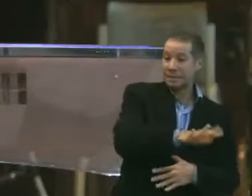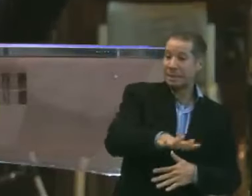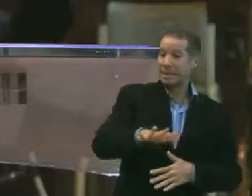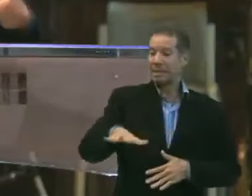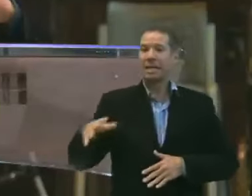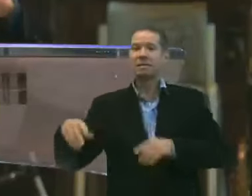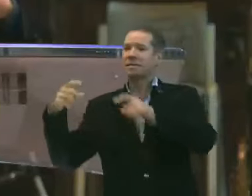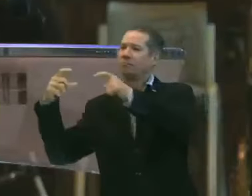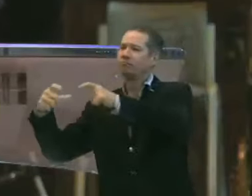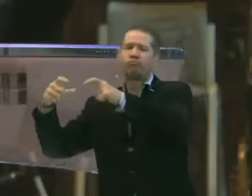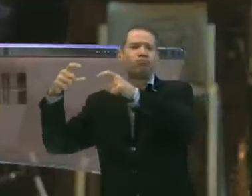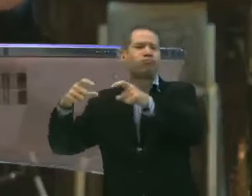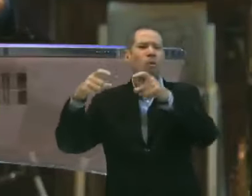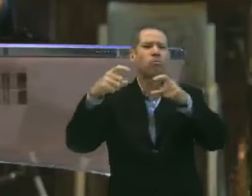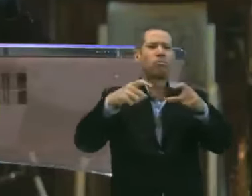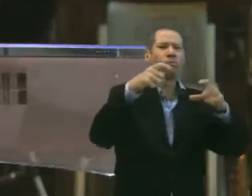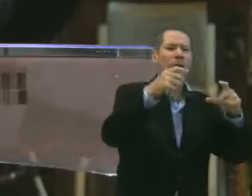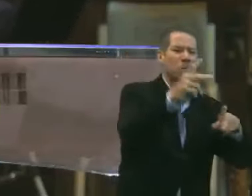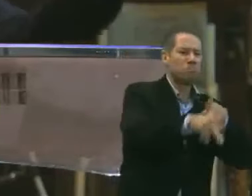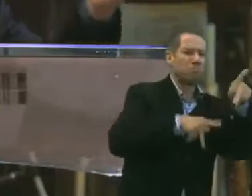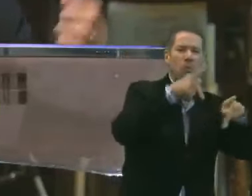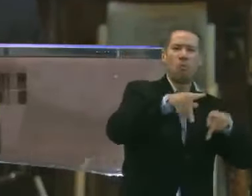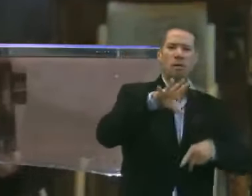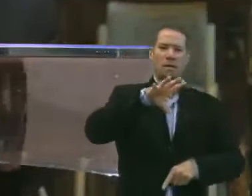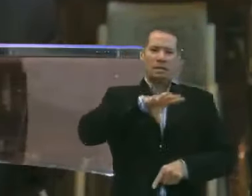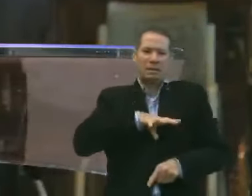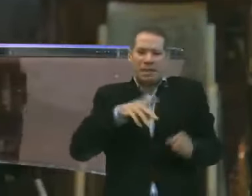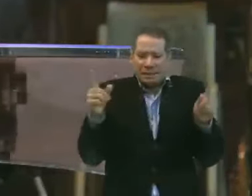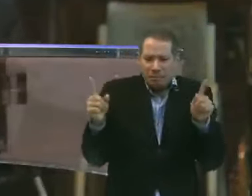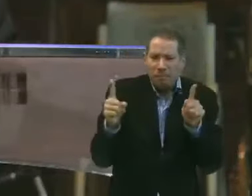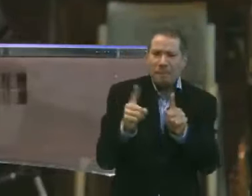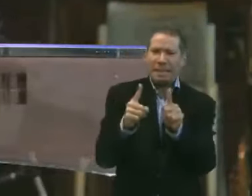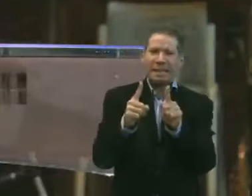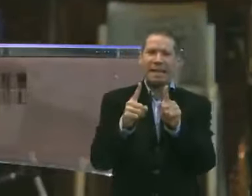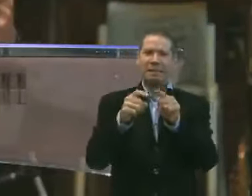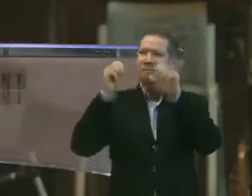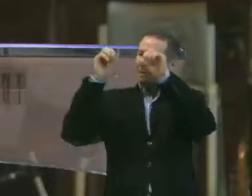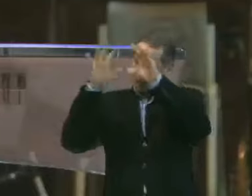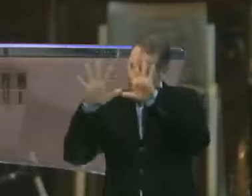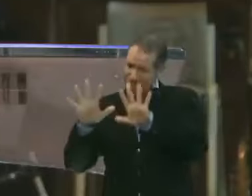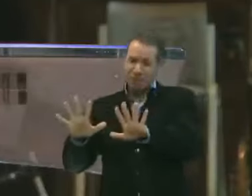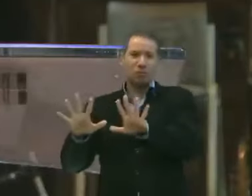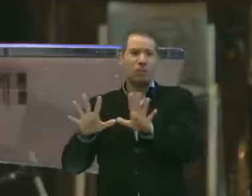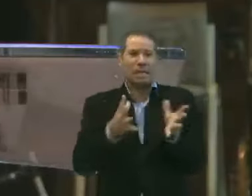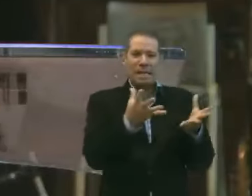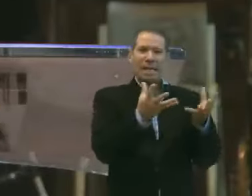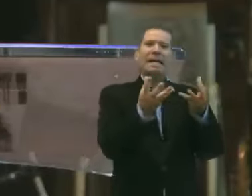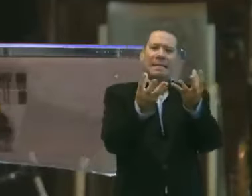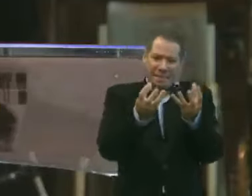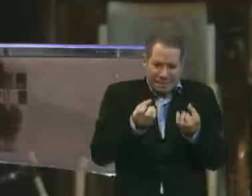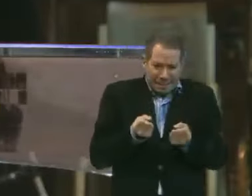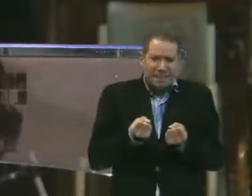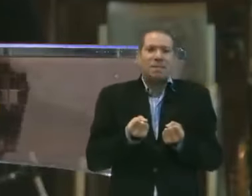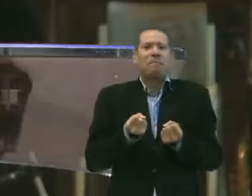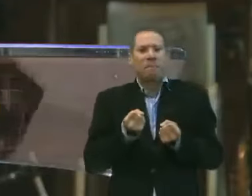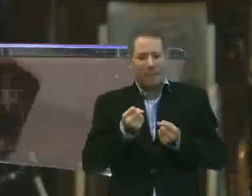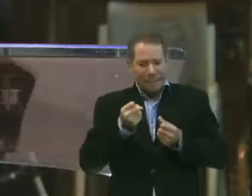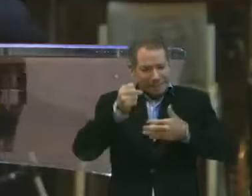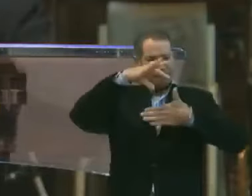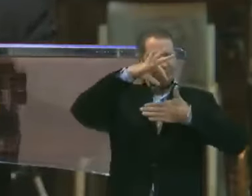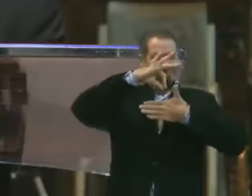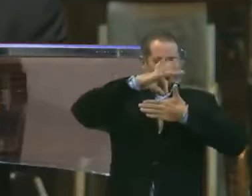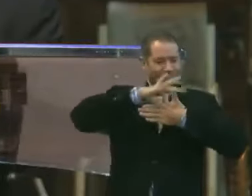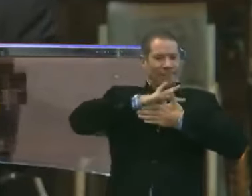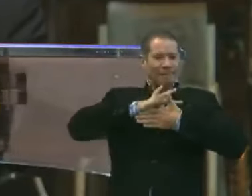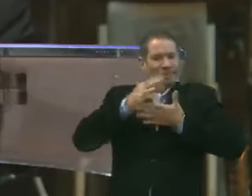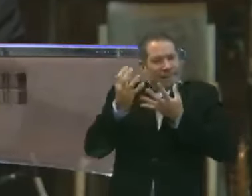lugares, de outros povoados, cidades pequenas, para serem abençoadas ou receberem também essa semente de